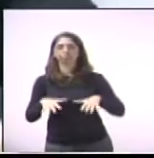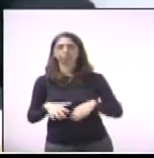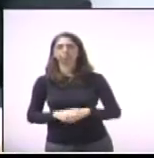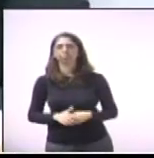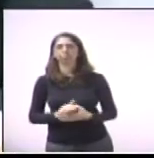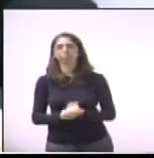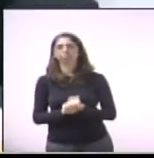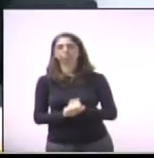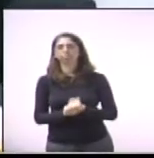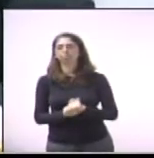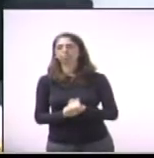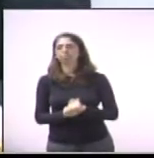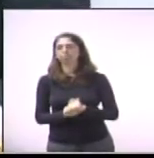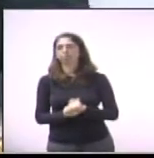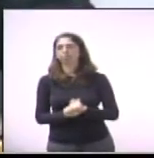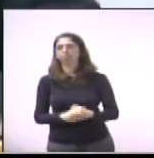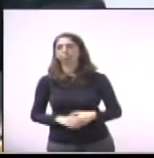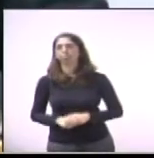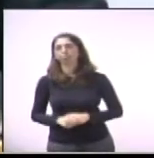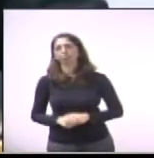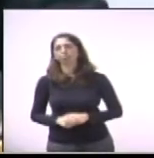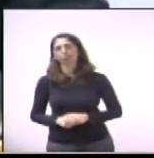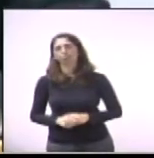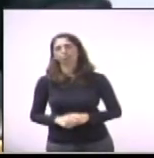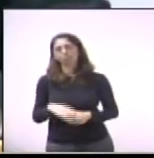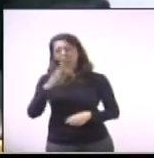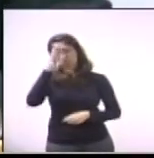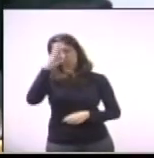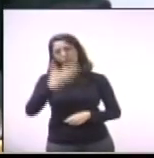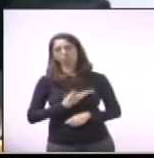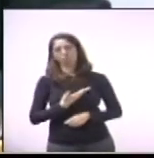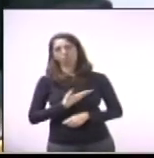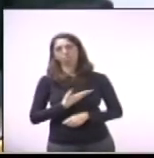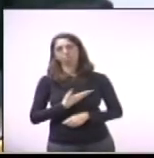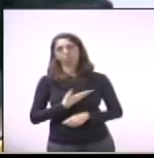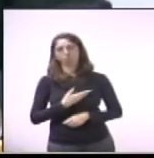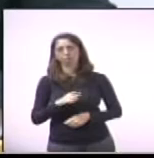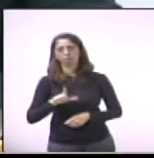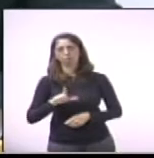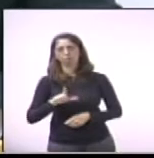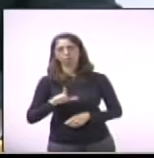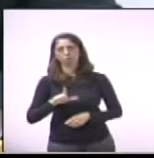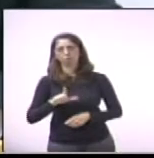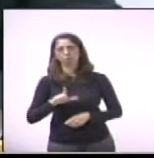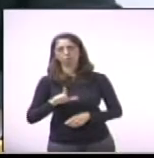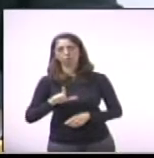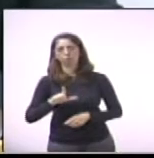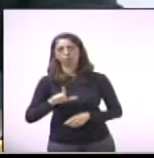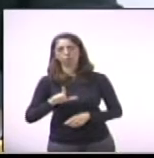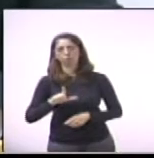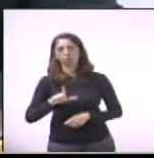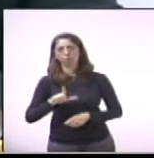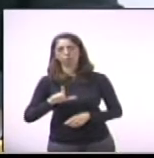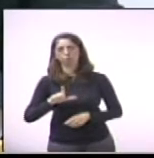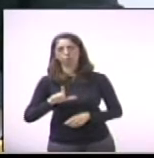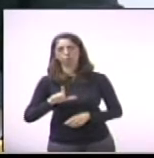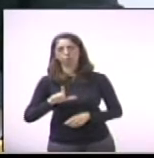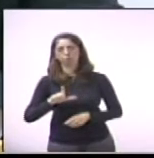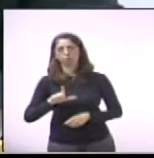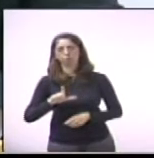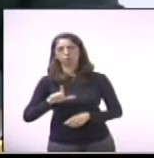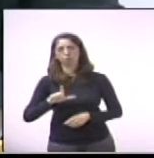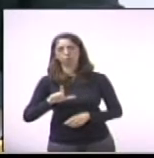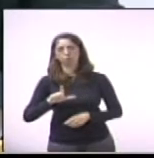cumprimentar principalmente aqui o nosso amigo Luiz Gustavo de Mello, e a sua